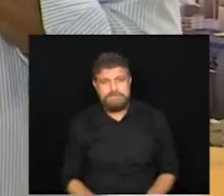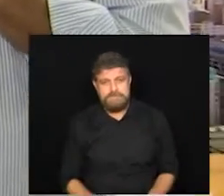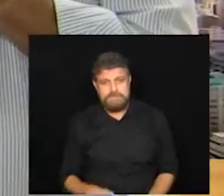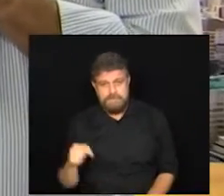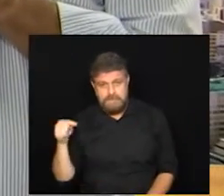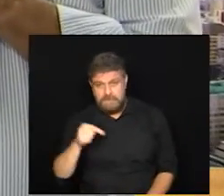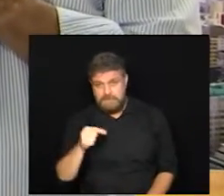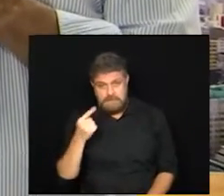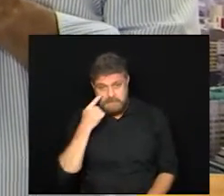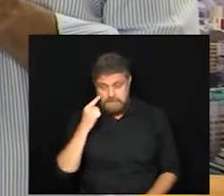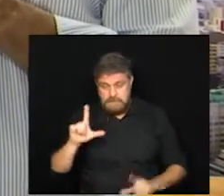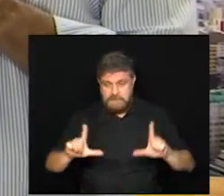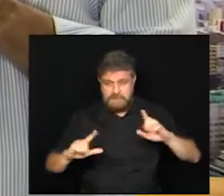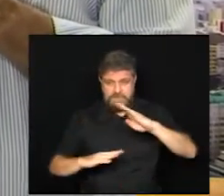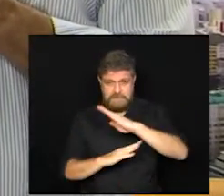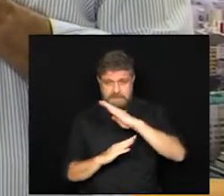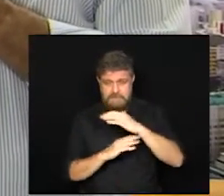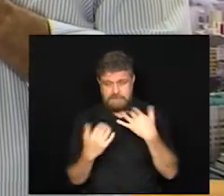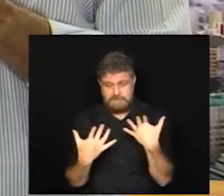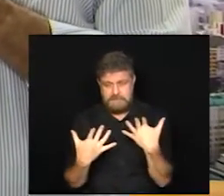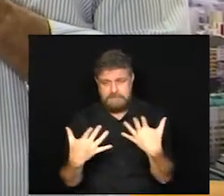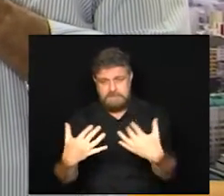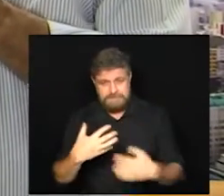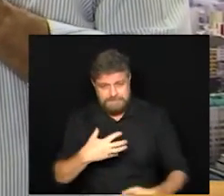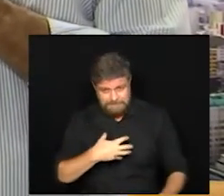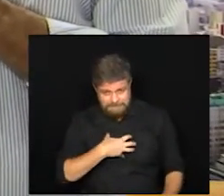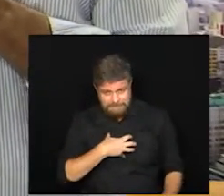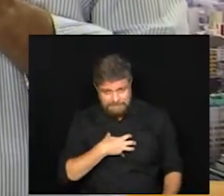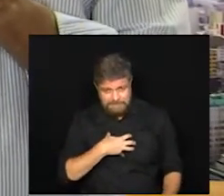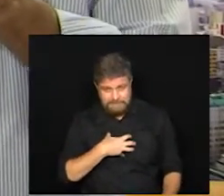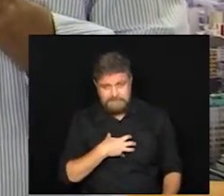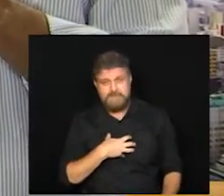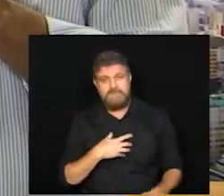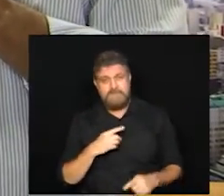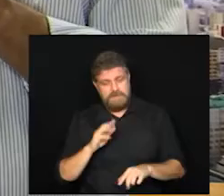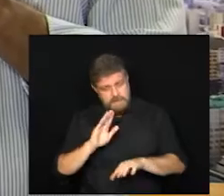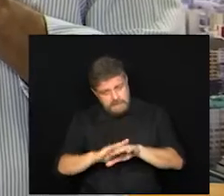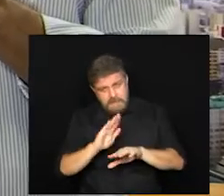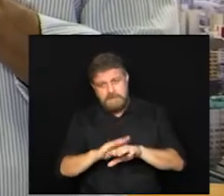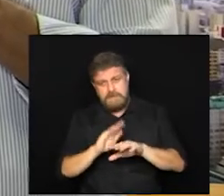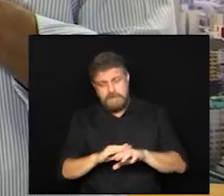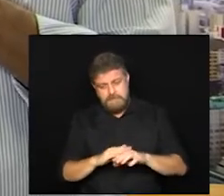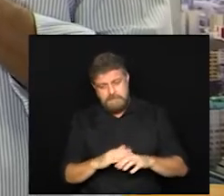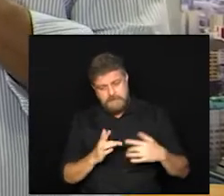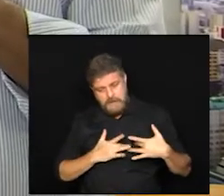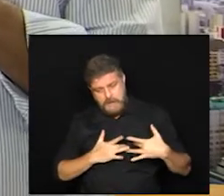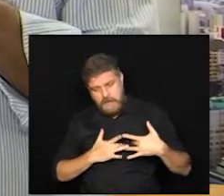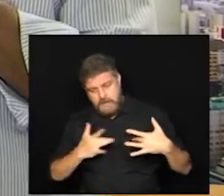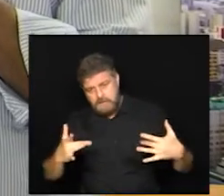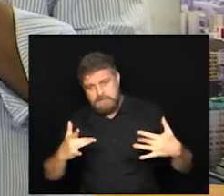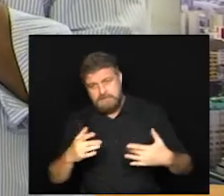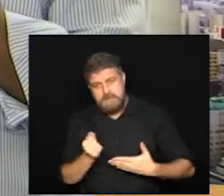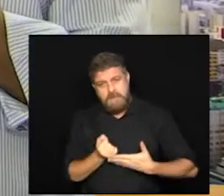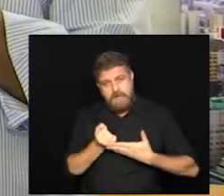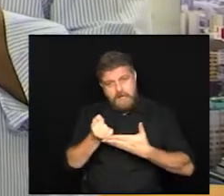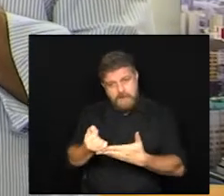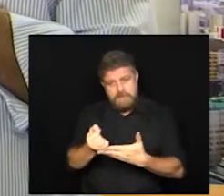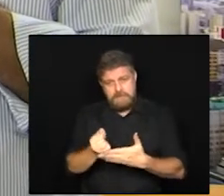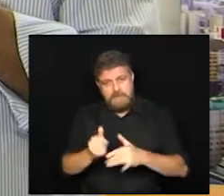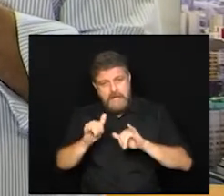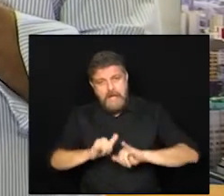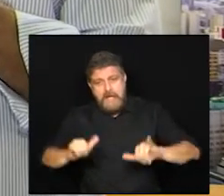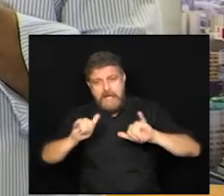e você que está nos assistindo pela TV Câmara se sentiu tocado faça também a sua doação a sua contribuição para essa